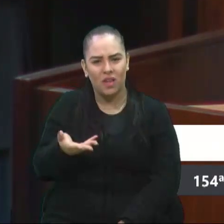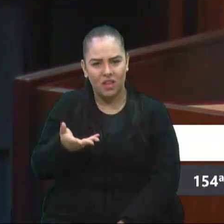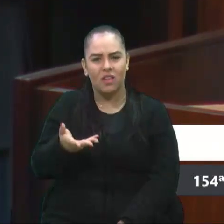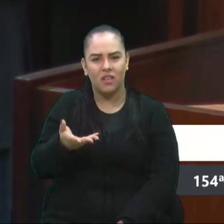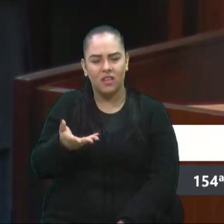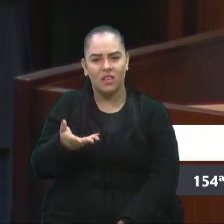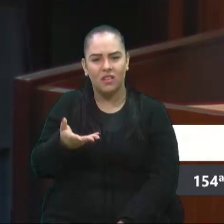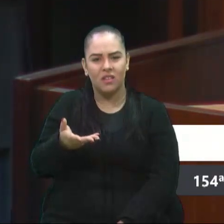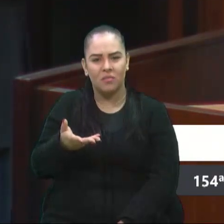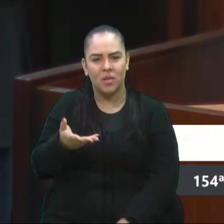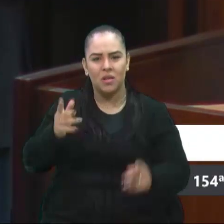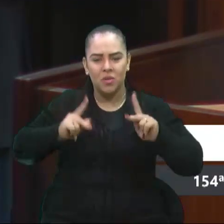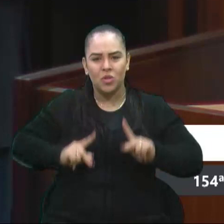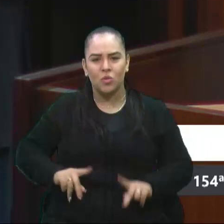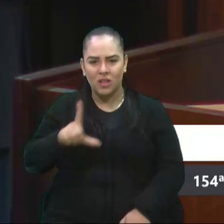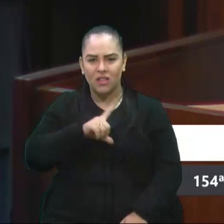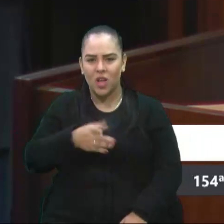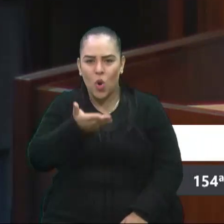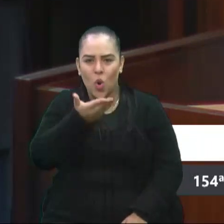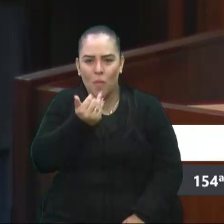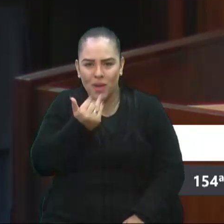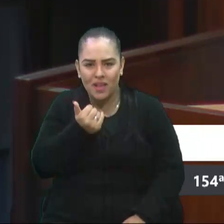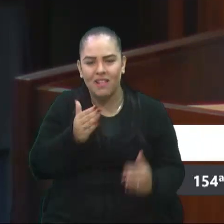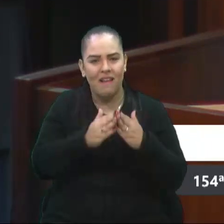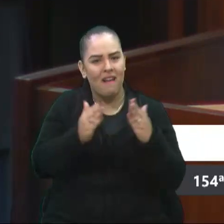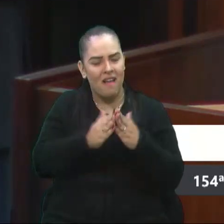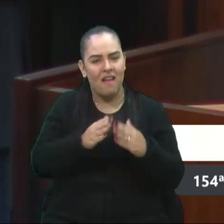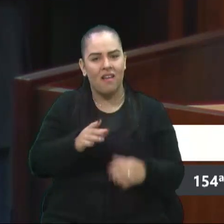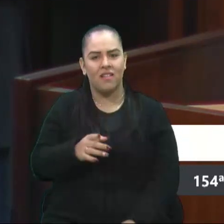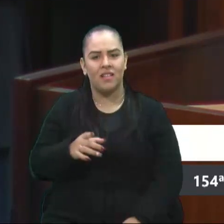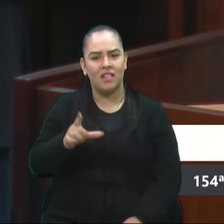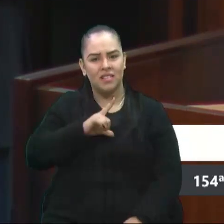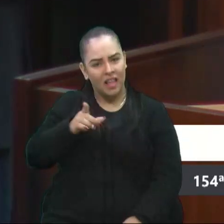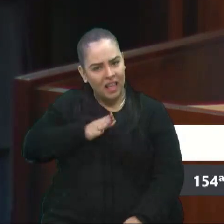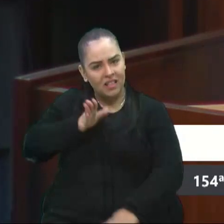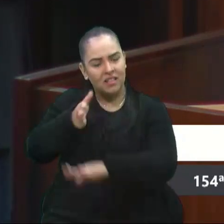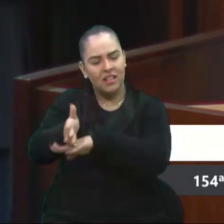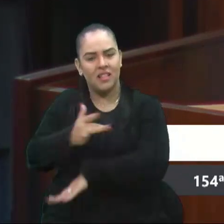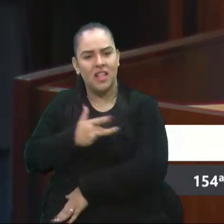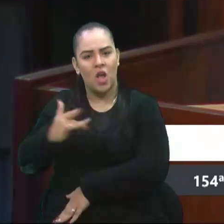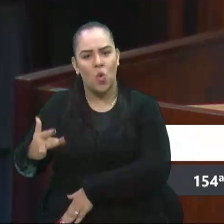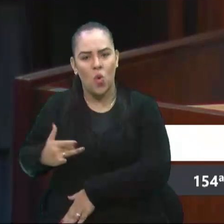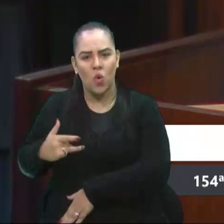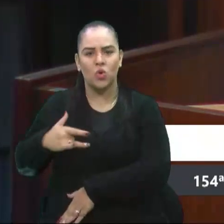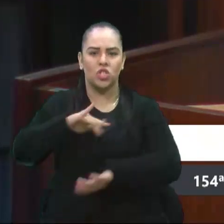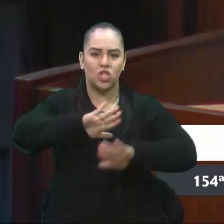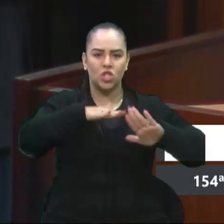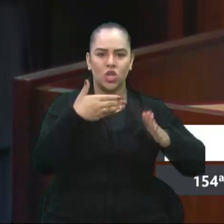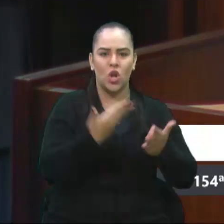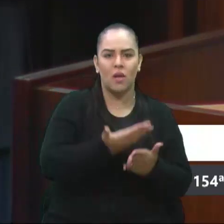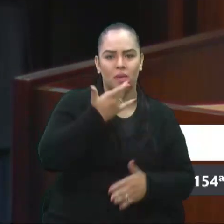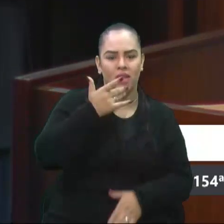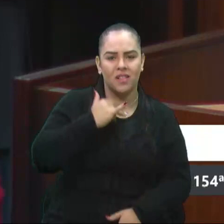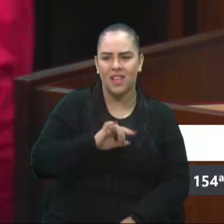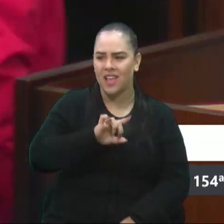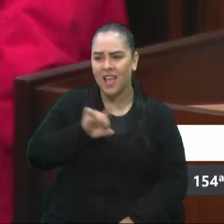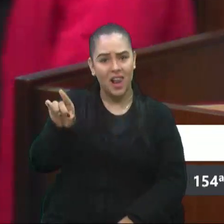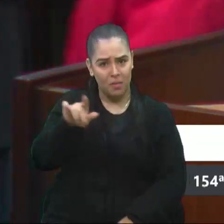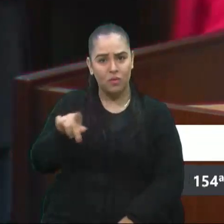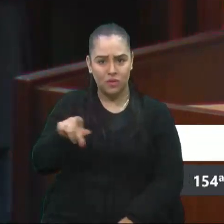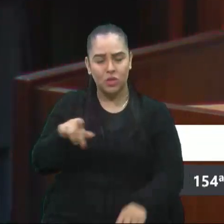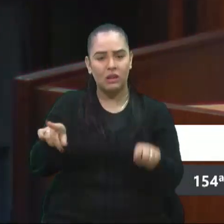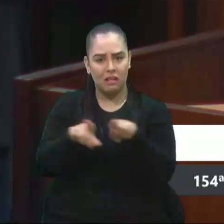pelas pessoas terem um prato de comida, pelas pessoas terem acesso à saúde, para as crianças terem acesso à escola. Porque ela é uma professora também.